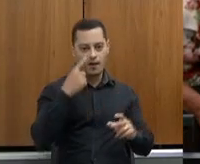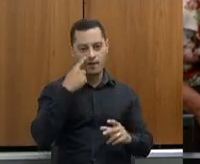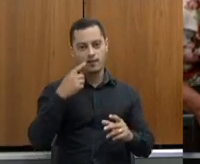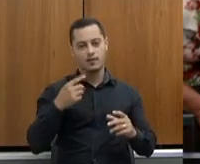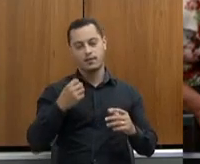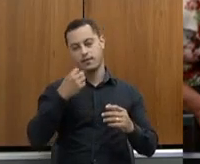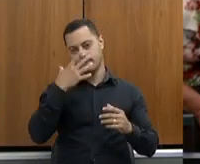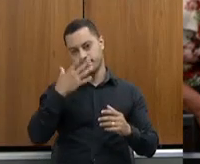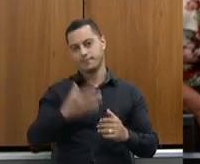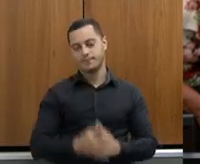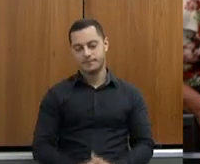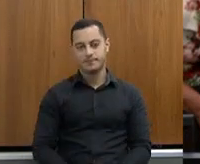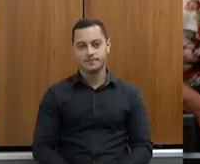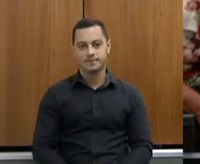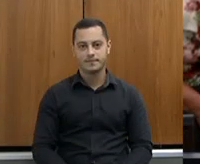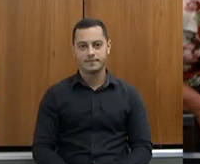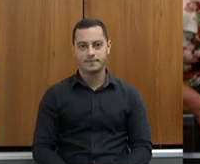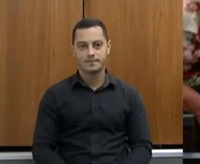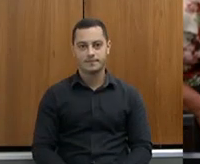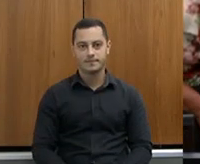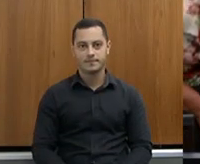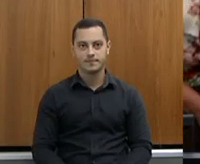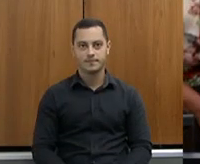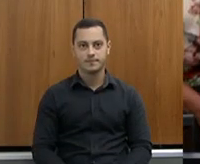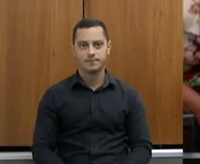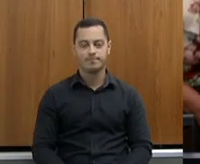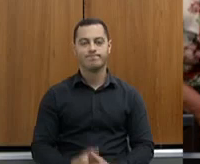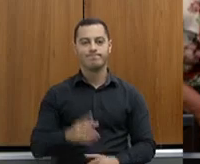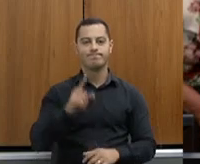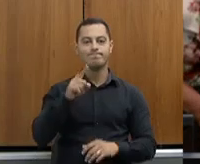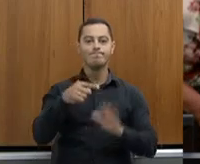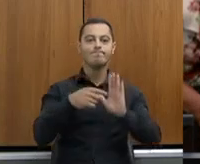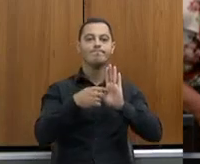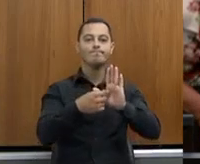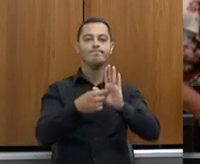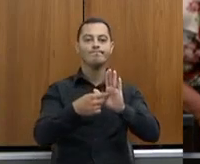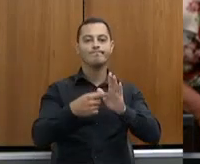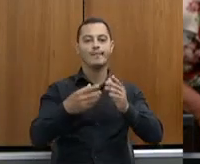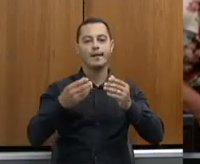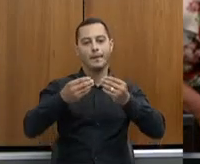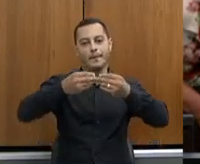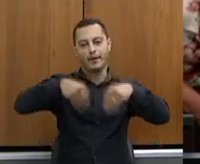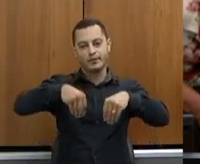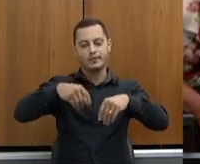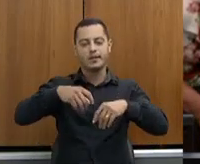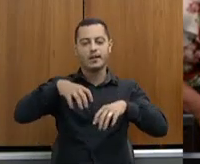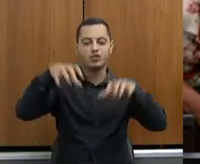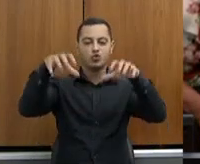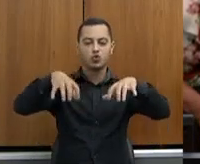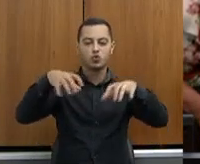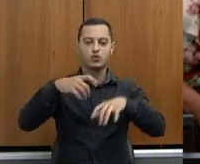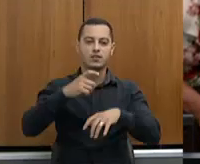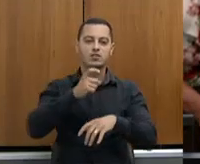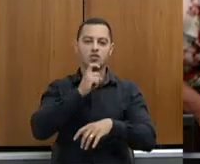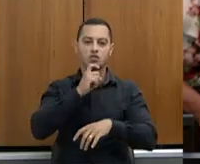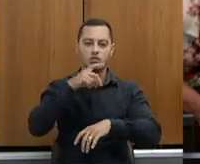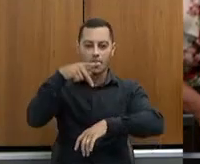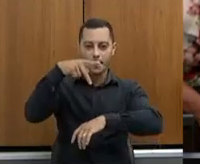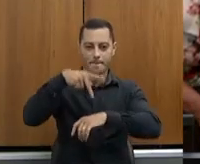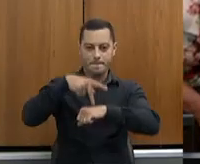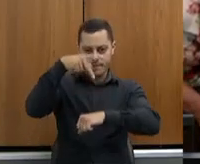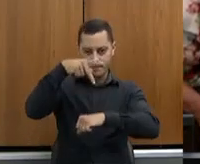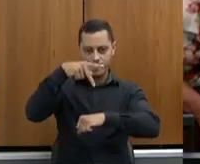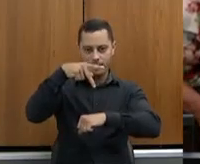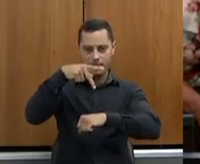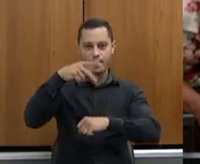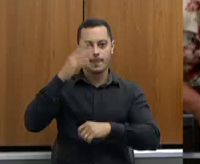passar? Aqui, apuração dos prejuízos da chuva de granizo foi realmente uma coisa muito difícil até de compreender,